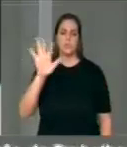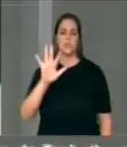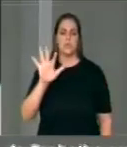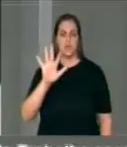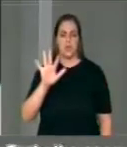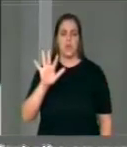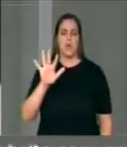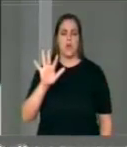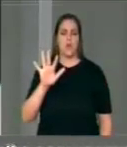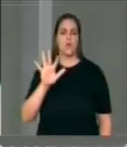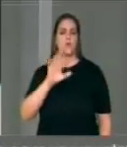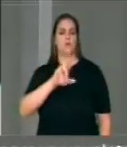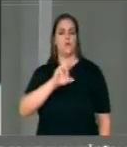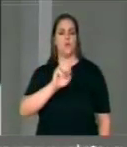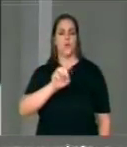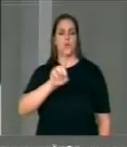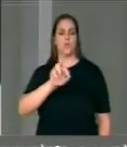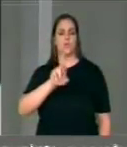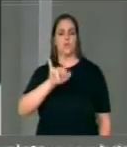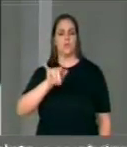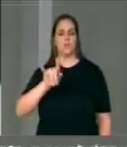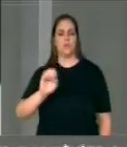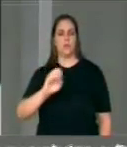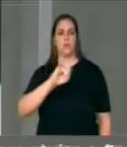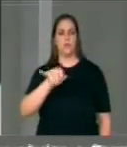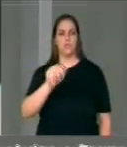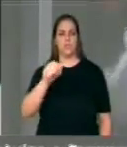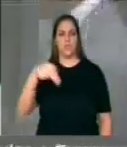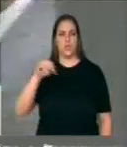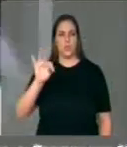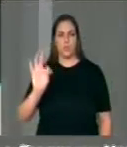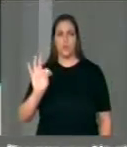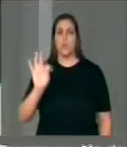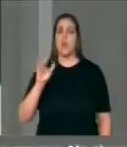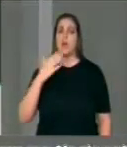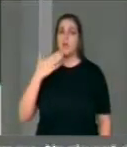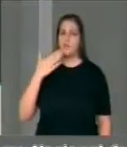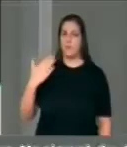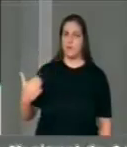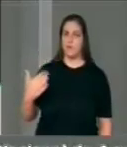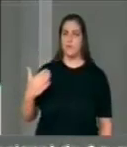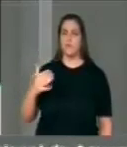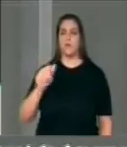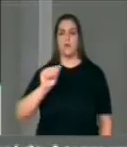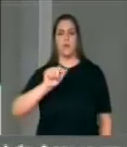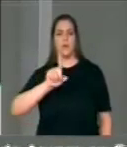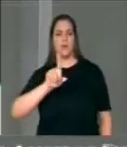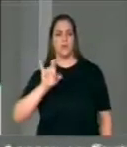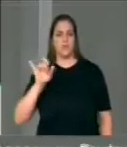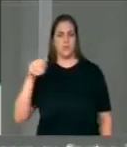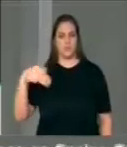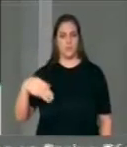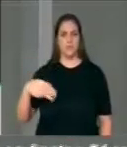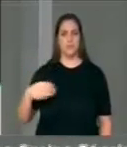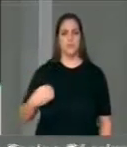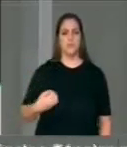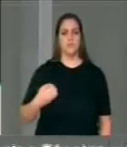anexo favorável à ação direta de inconstitucionalidade a dia